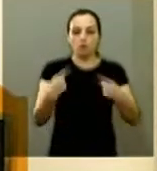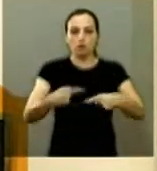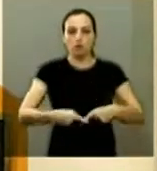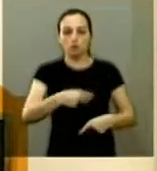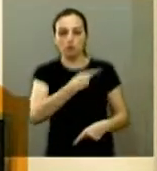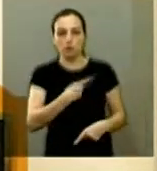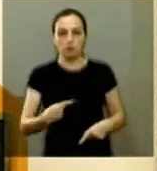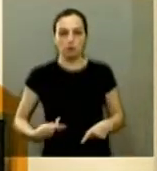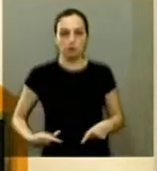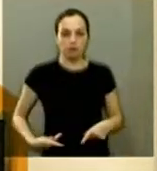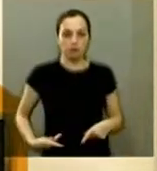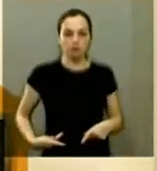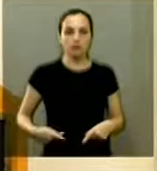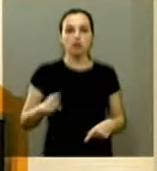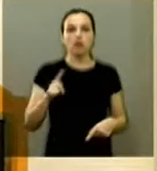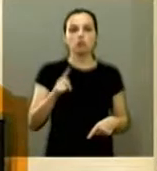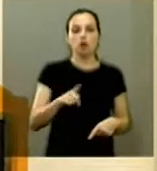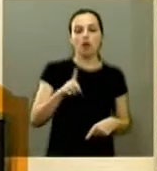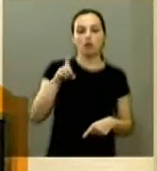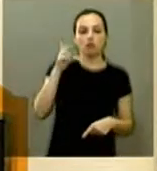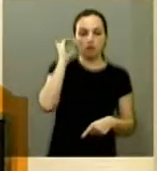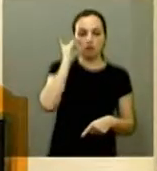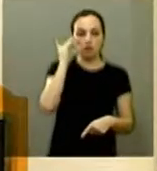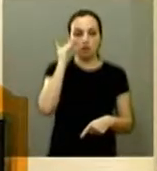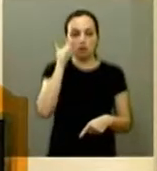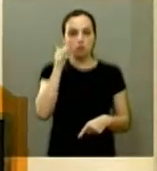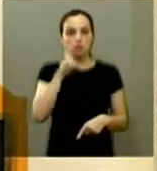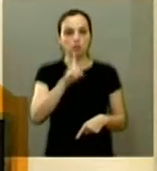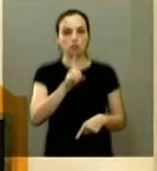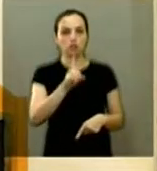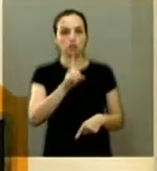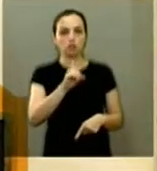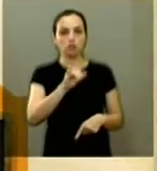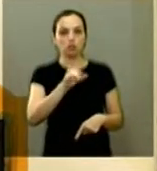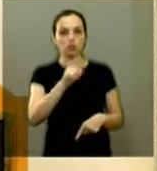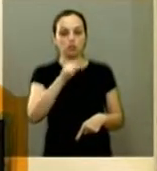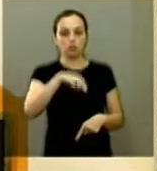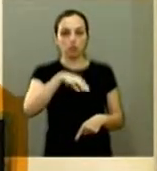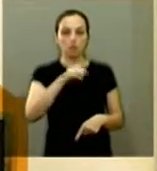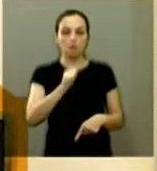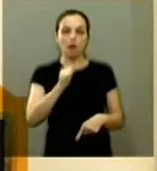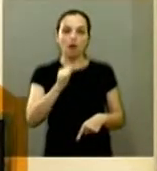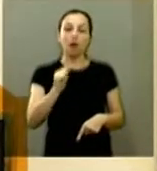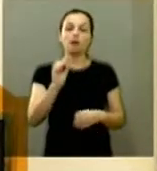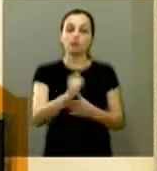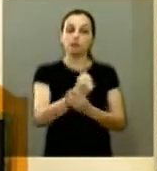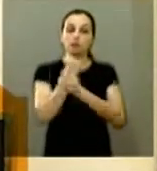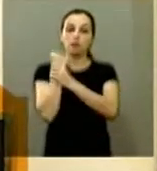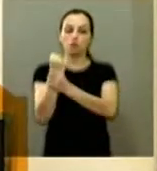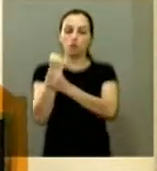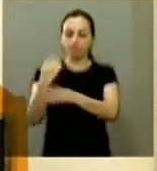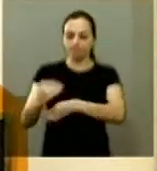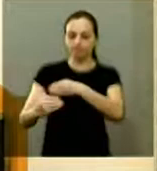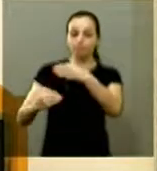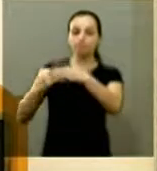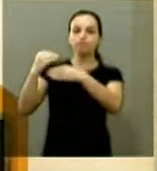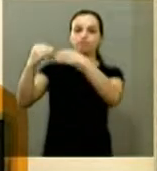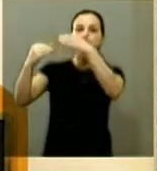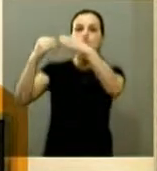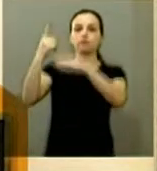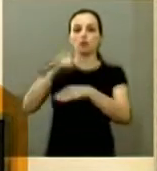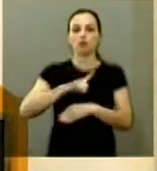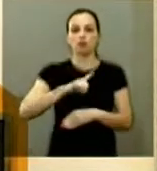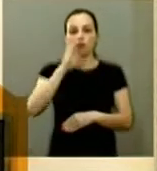da presidente Dilma Rousseff ainda é a que nos traz mais segurança no que diz respeito a avanços importantíssimos que